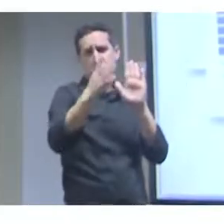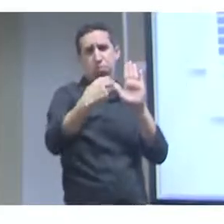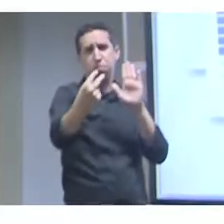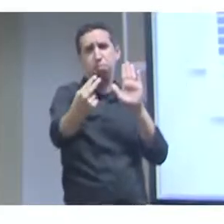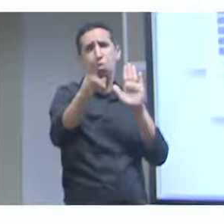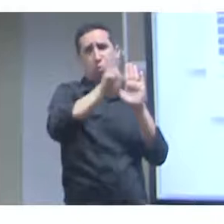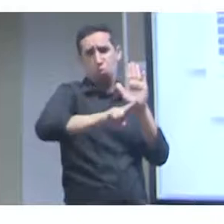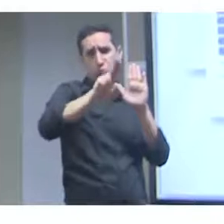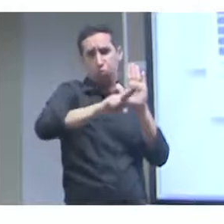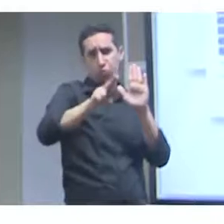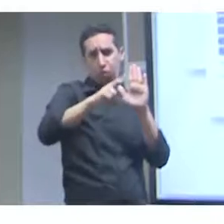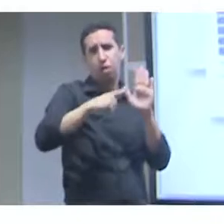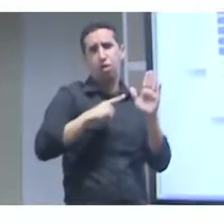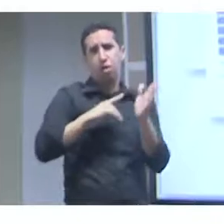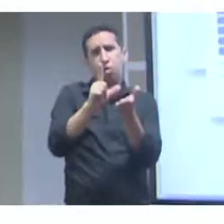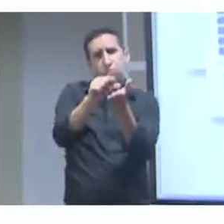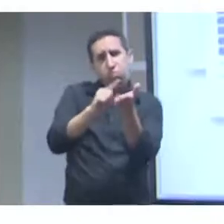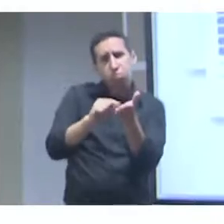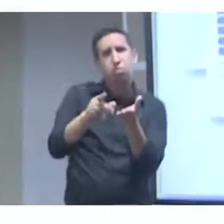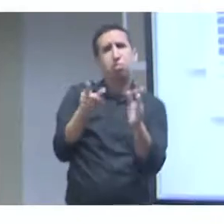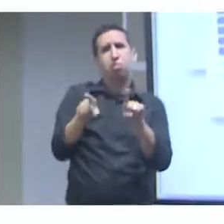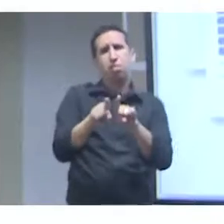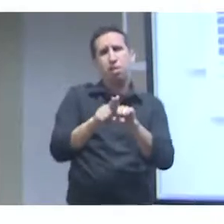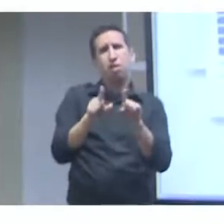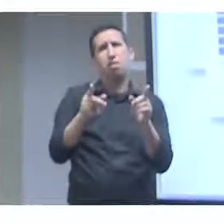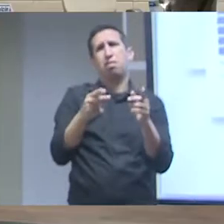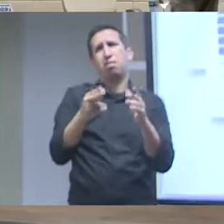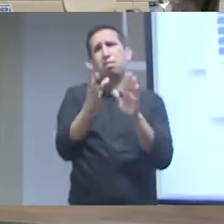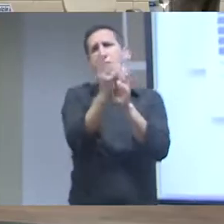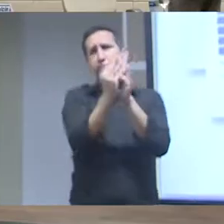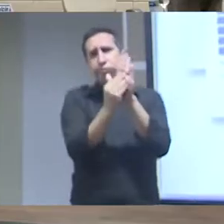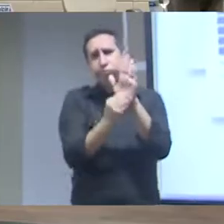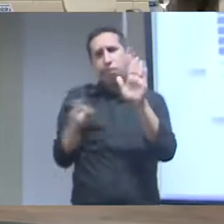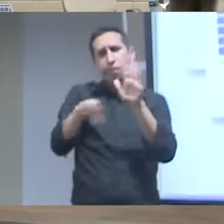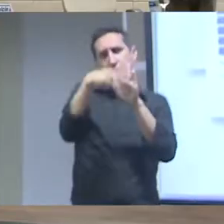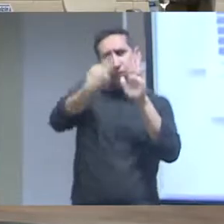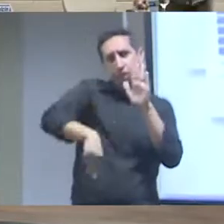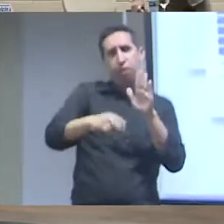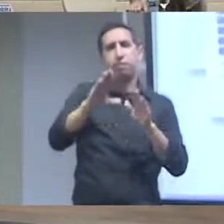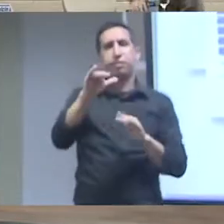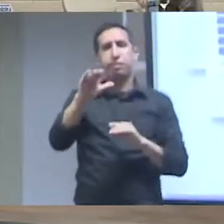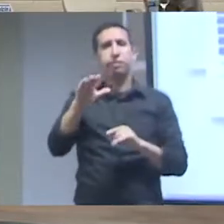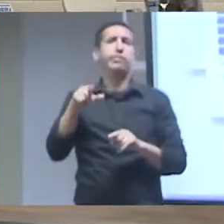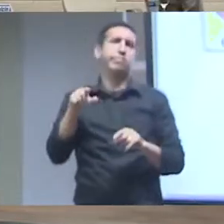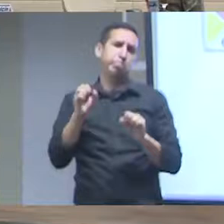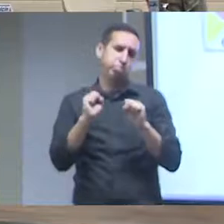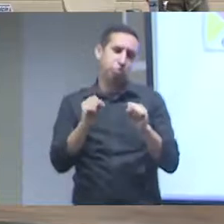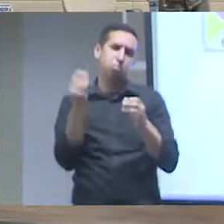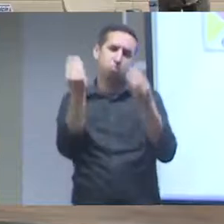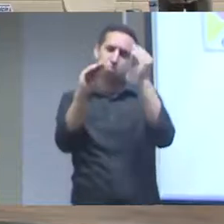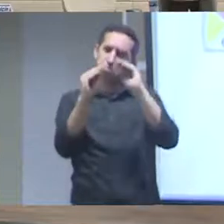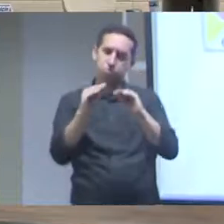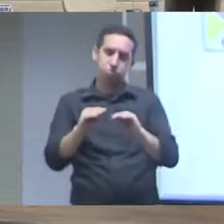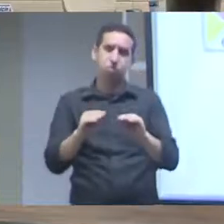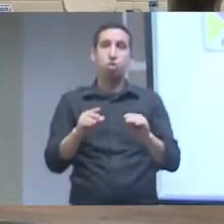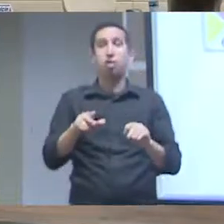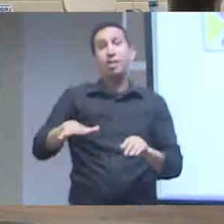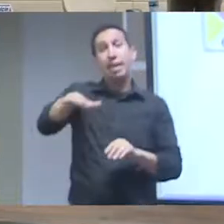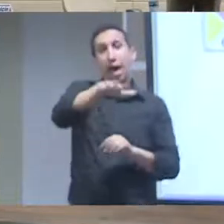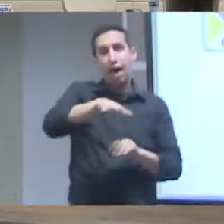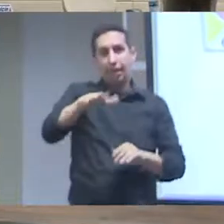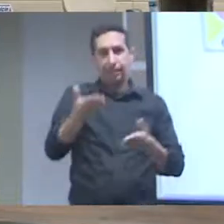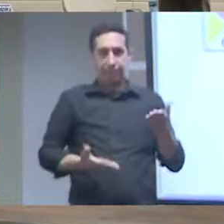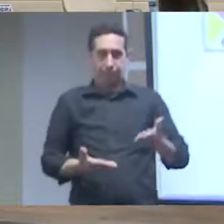e do próprio CNC Flora publicado através de serviços só para ir na